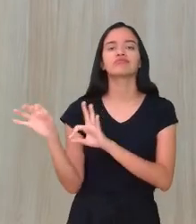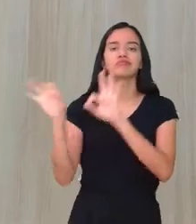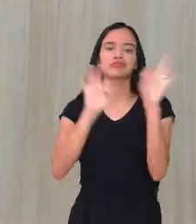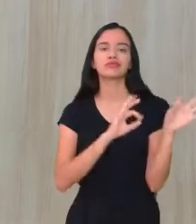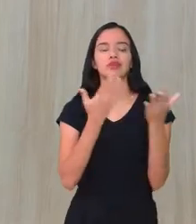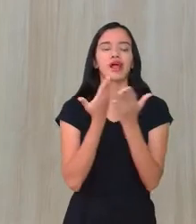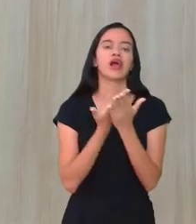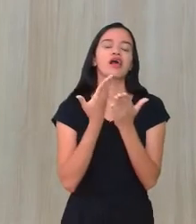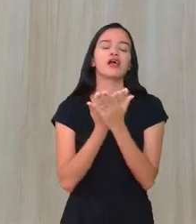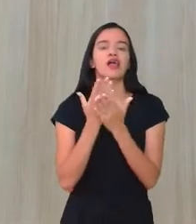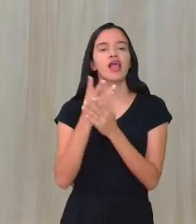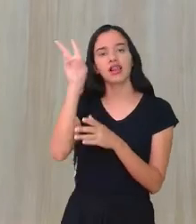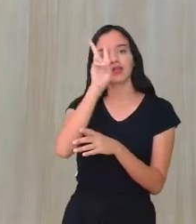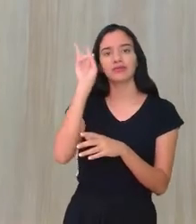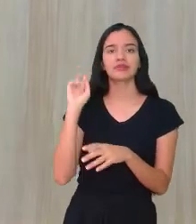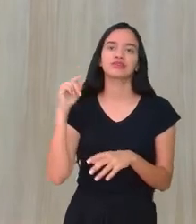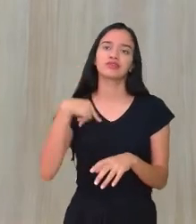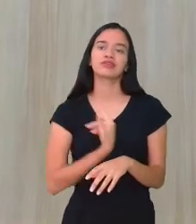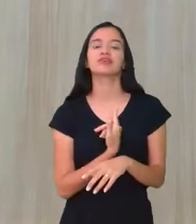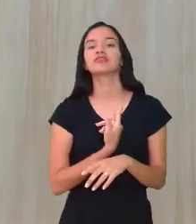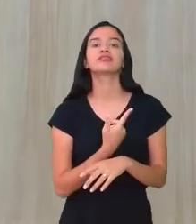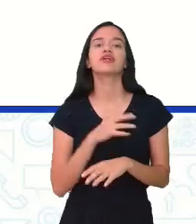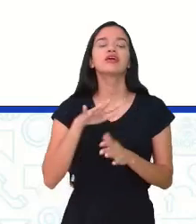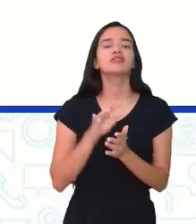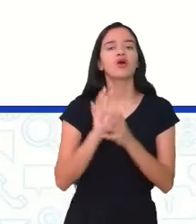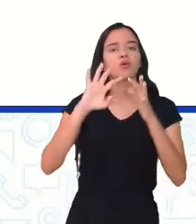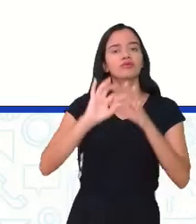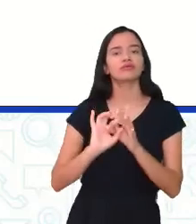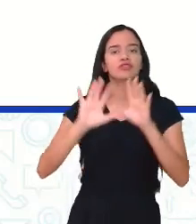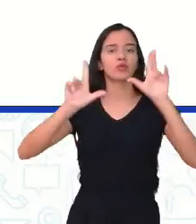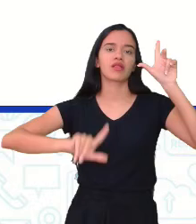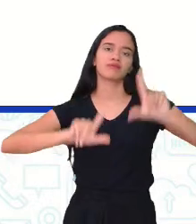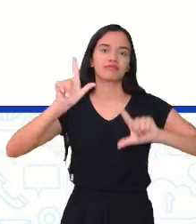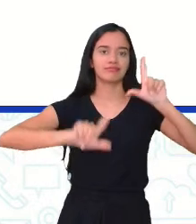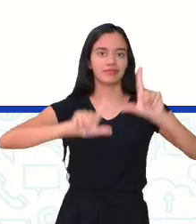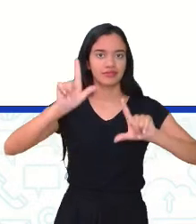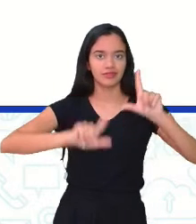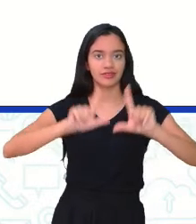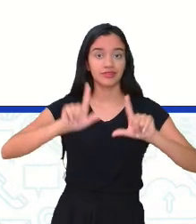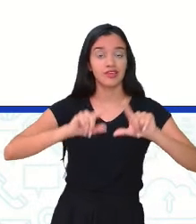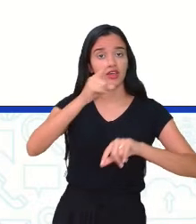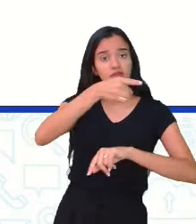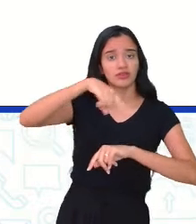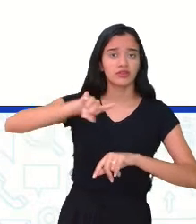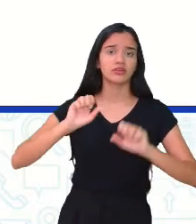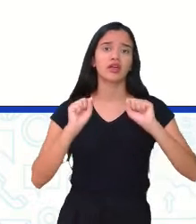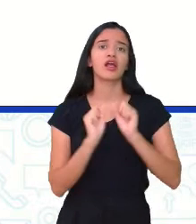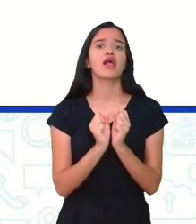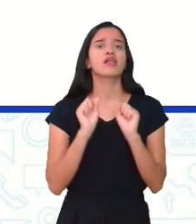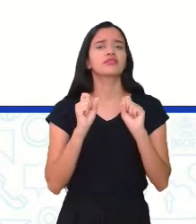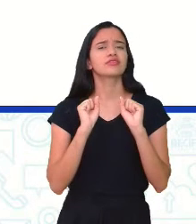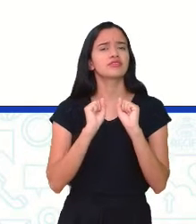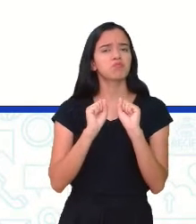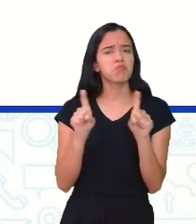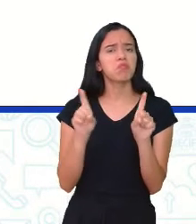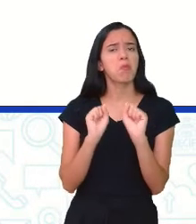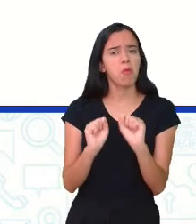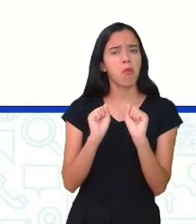Lembrando a vocês que nossas aulas, elas estão disponíveis na TV, né? Você também pode baixar o